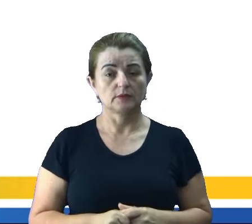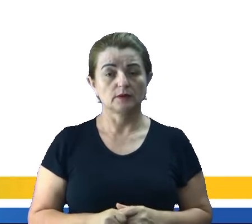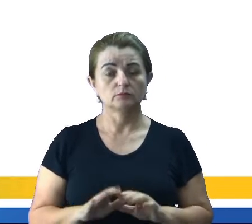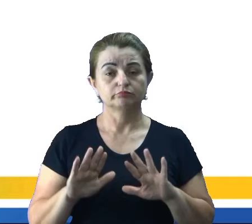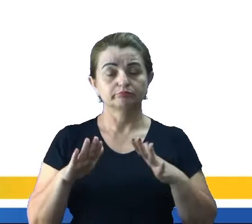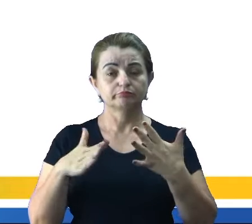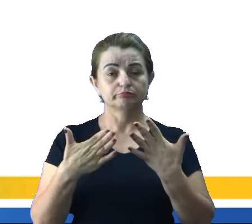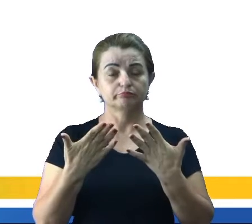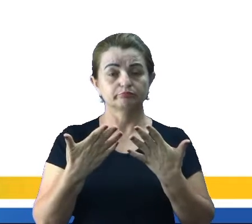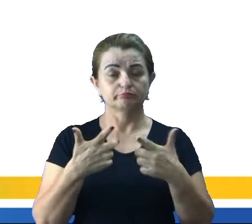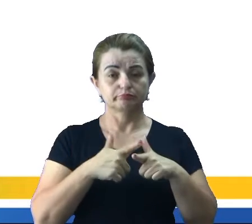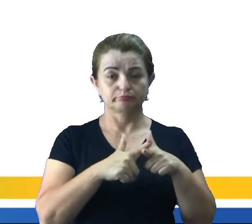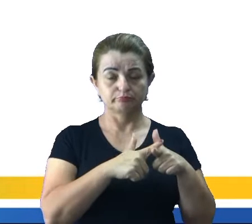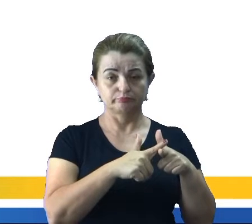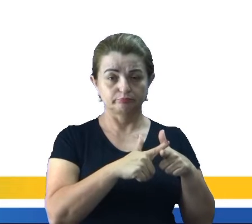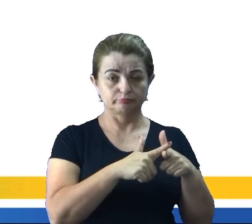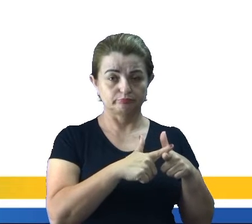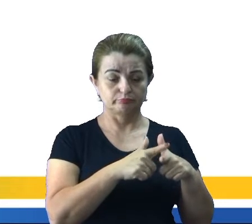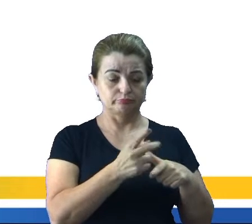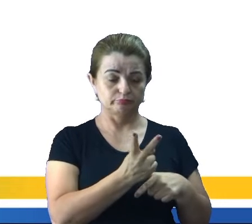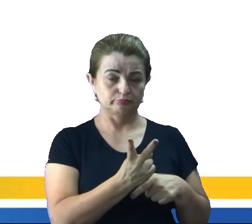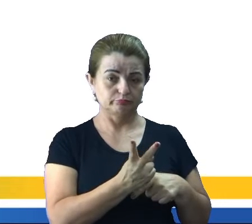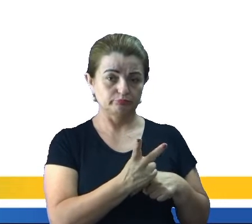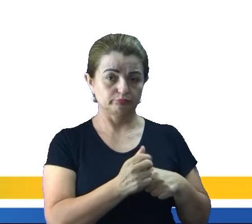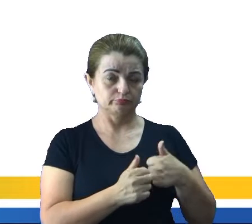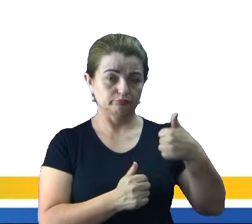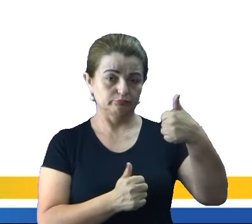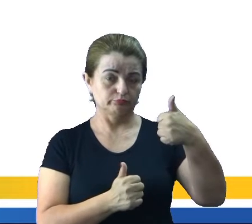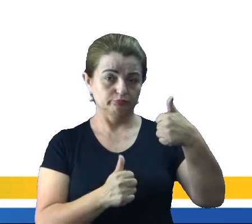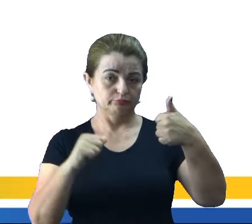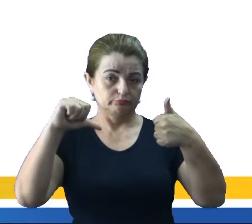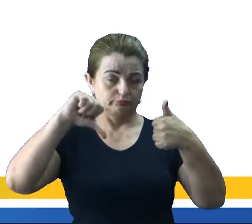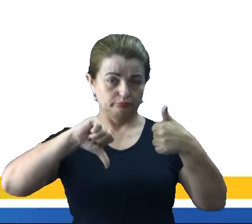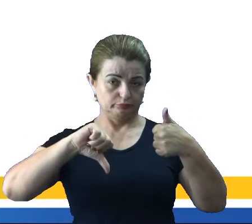dessas são falsas? Vocês poderiam me dizer aí em casa